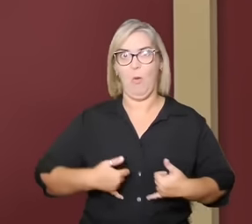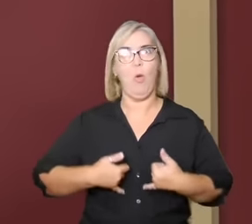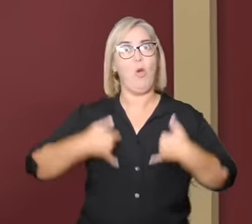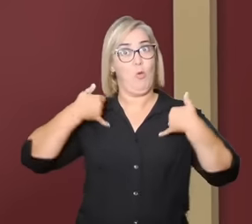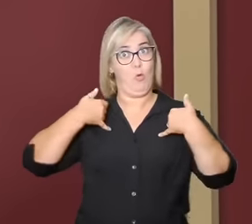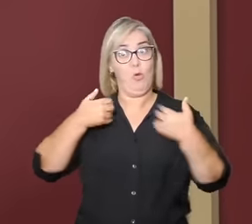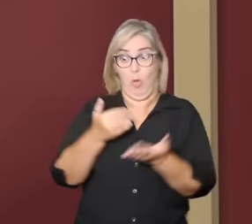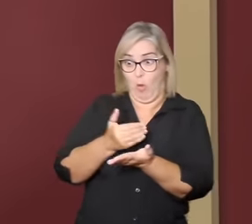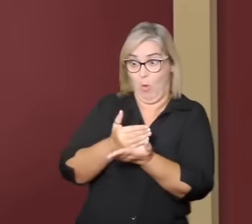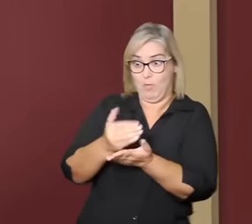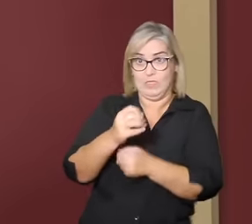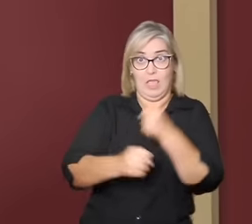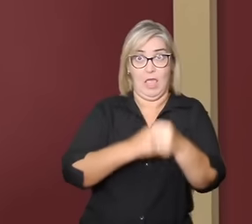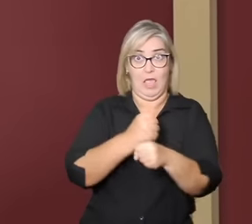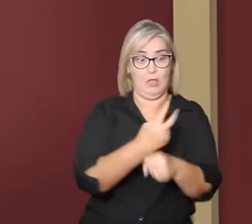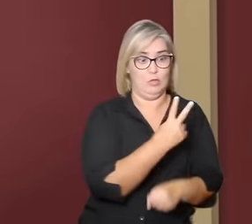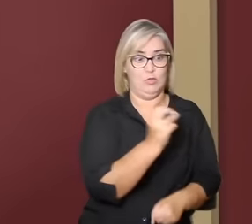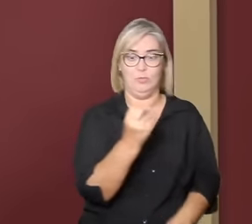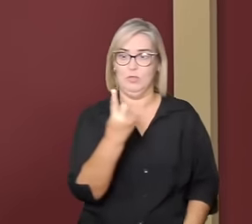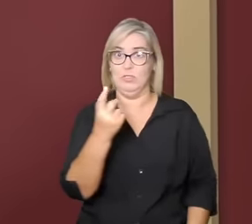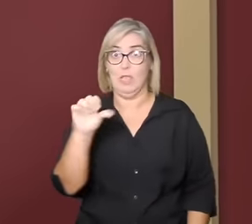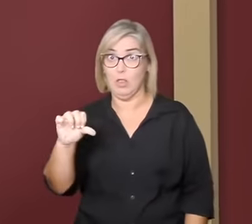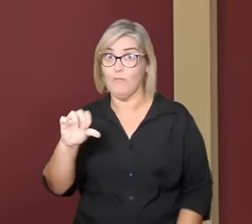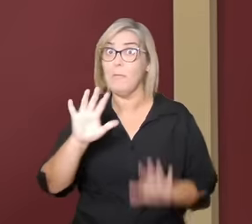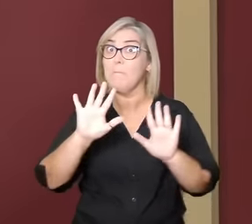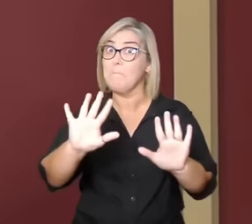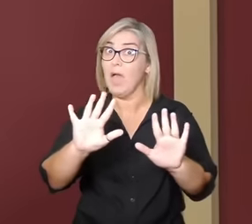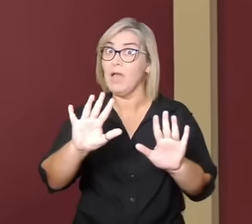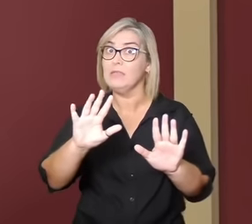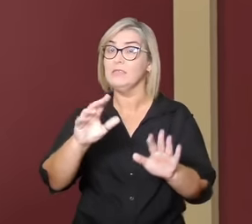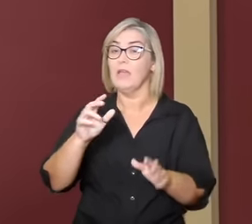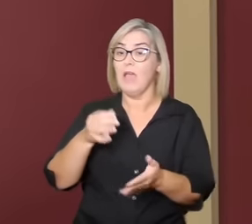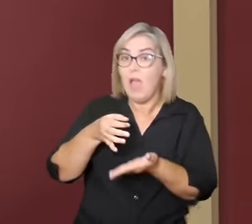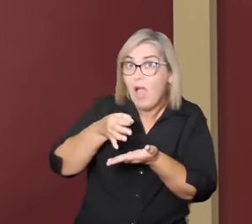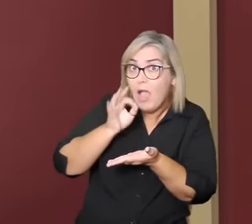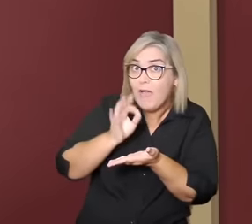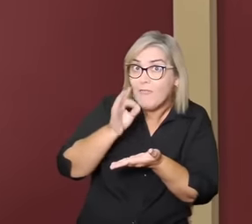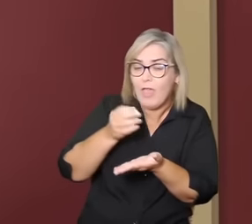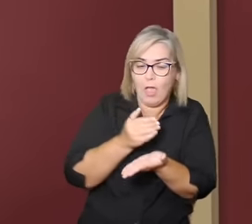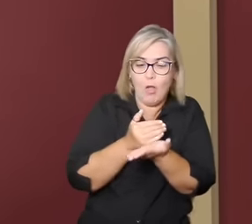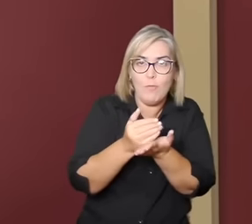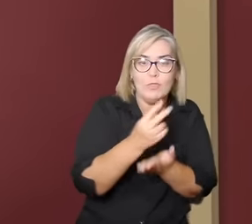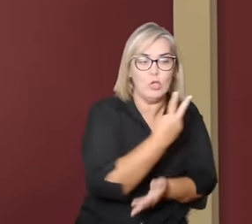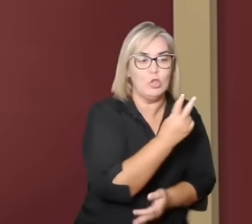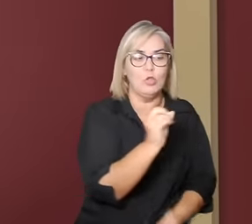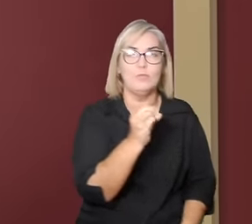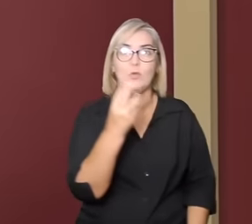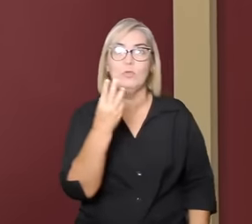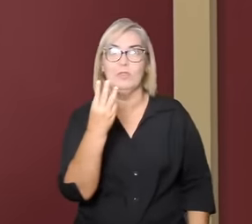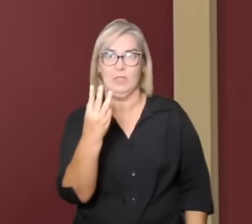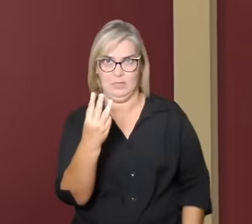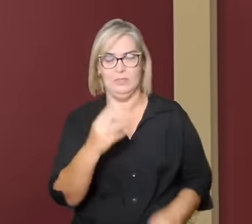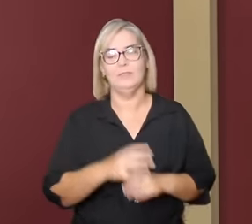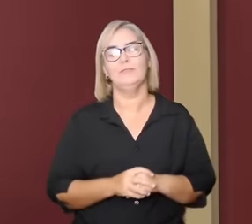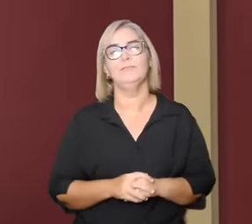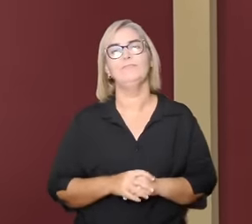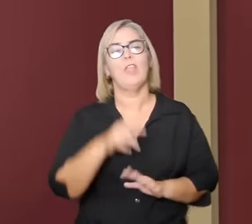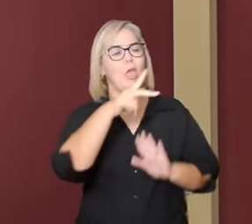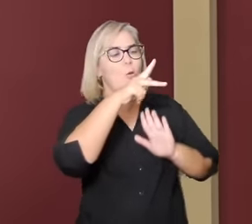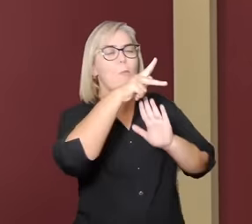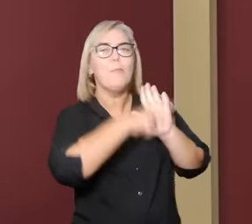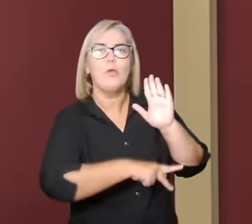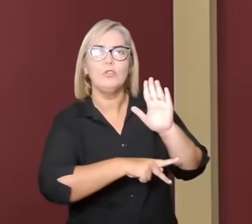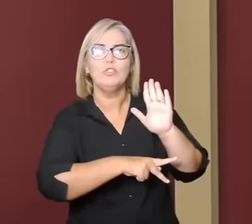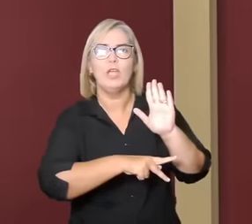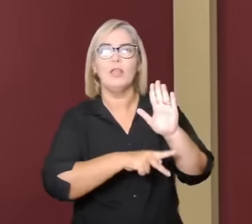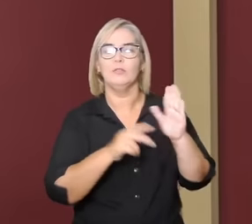Mas o Café Filosófico começou em 2003, seis anos antes. Ele nasce como um dos módulos do projeto Balanço